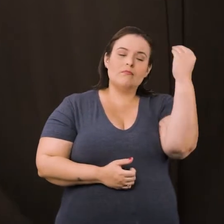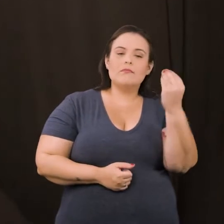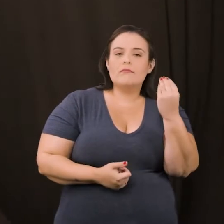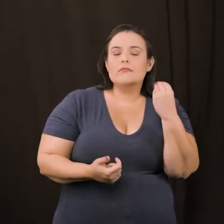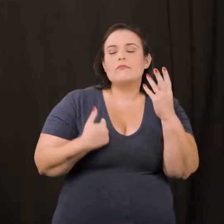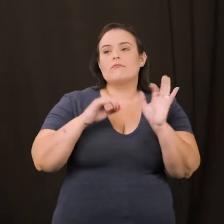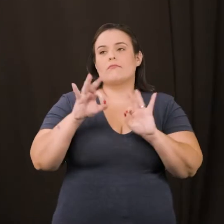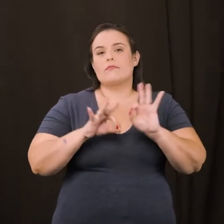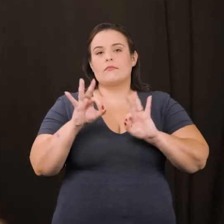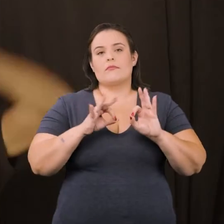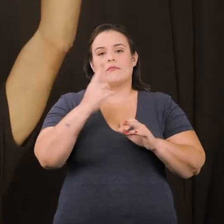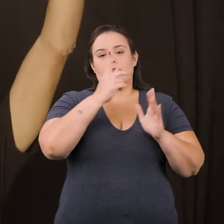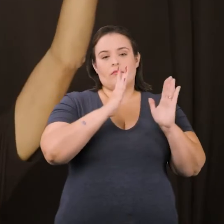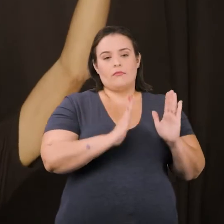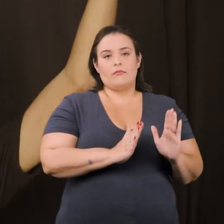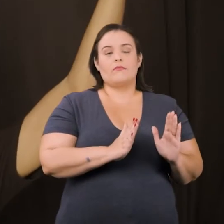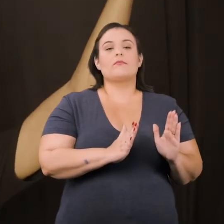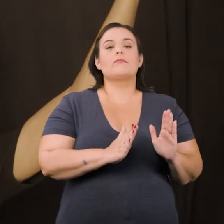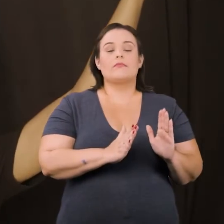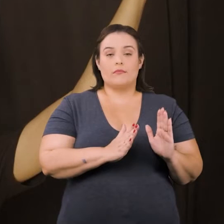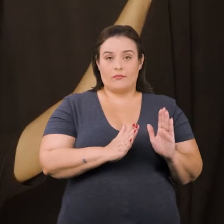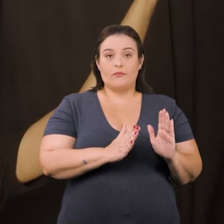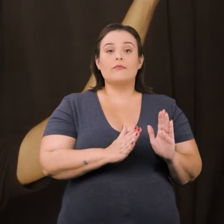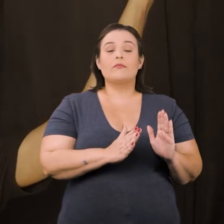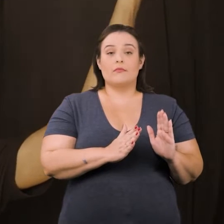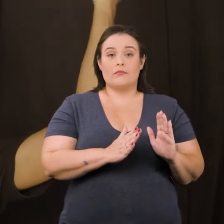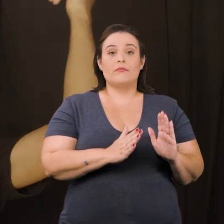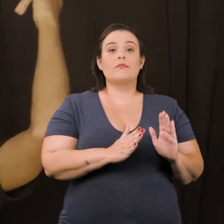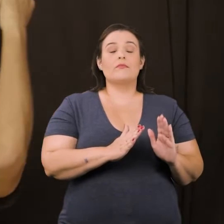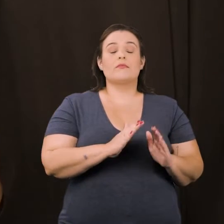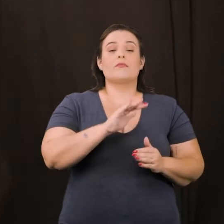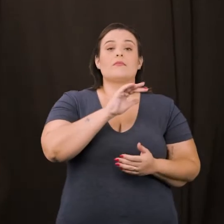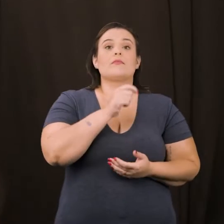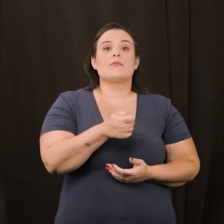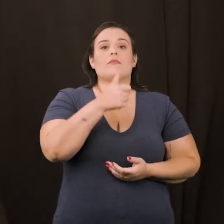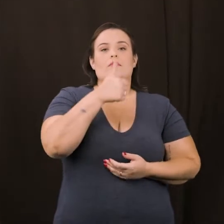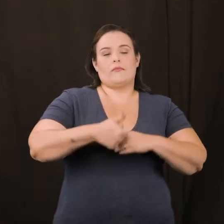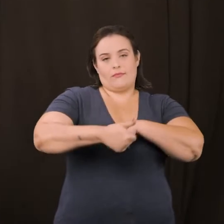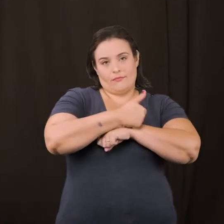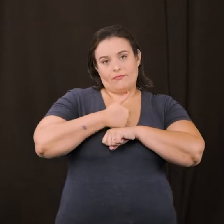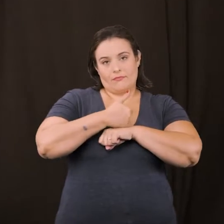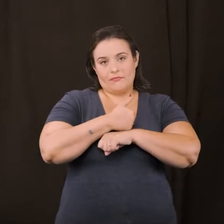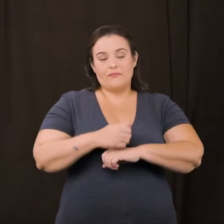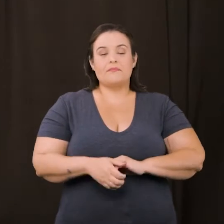articular nesse primeiro período de semiprofissionalização.